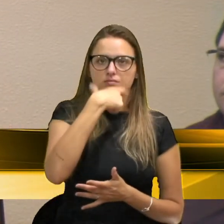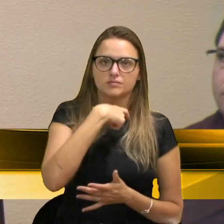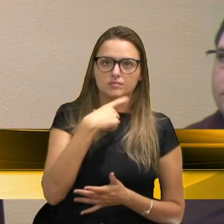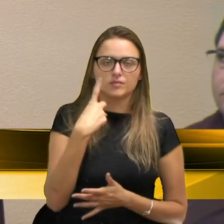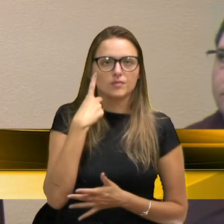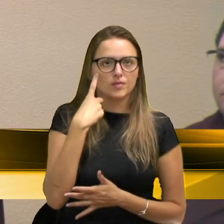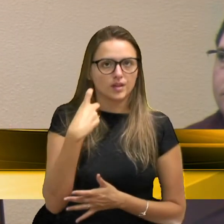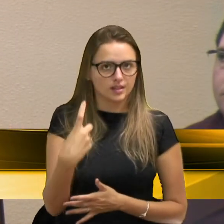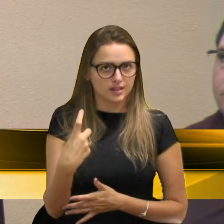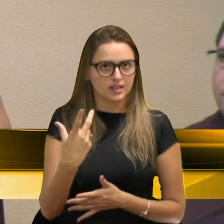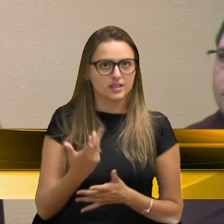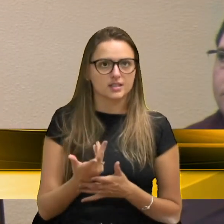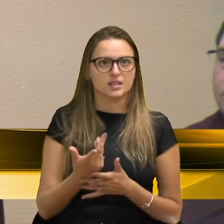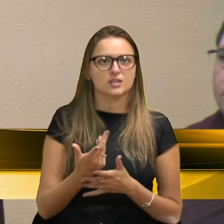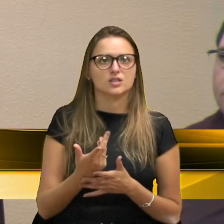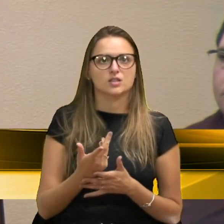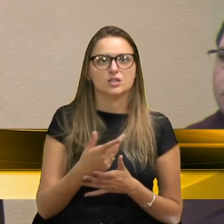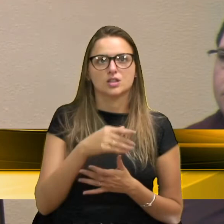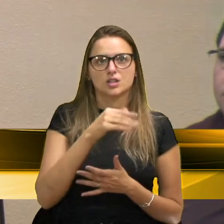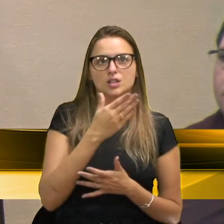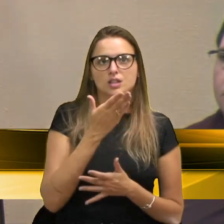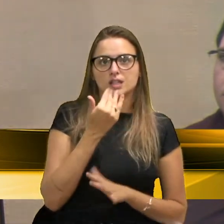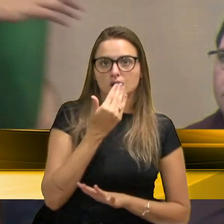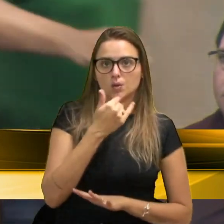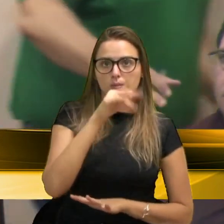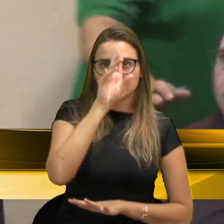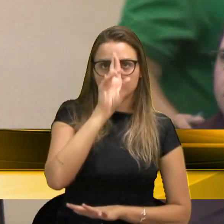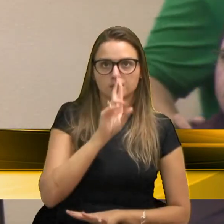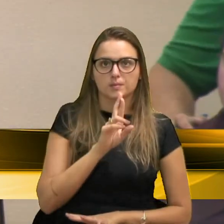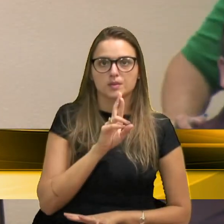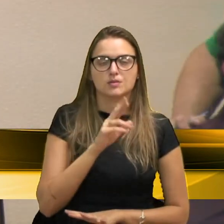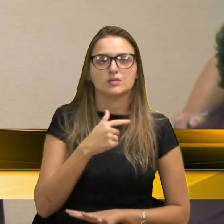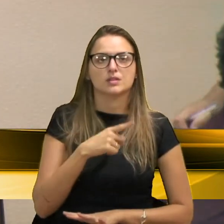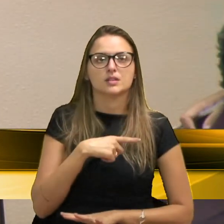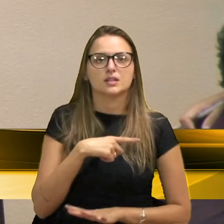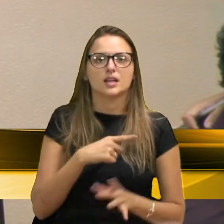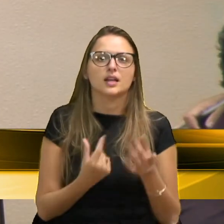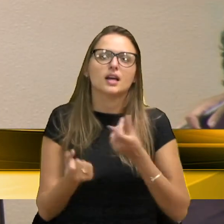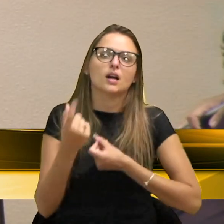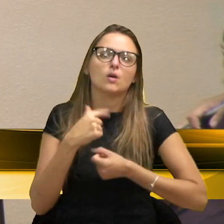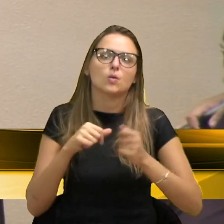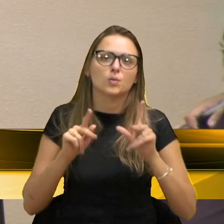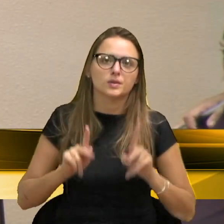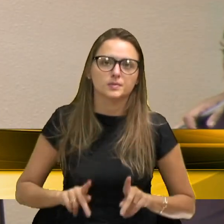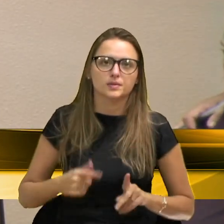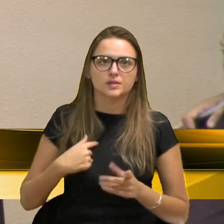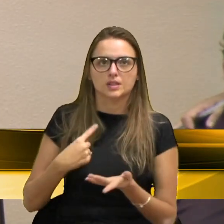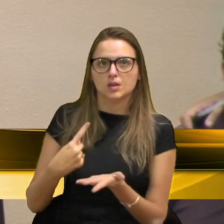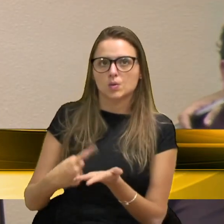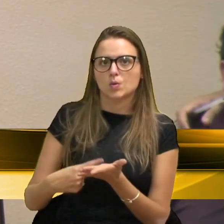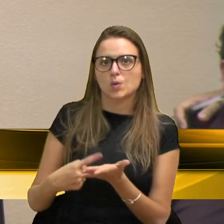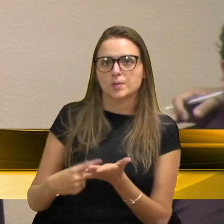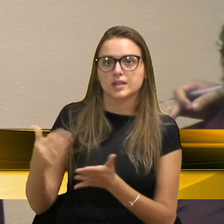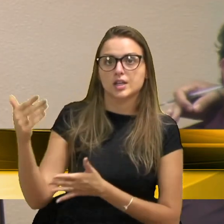questão do almoço diário, que a gente, inclusive eu tenho algumas pessoas que eu combinei em receber,